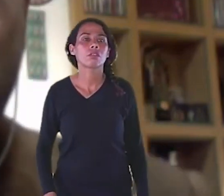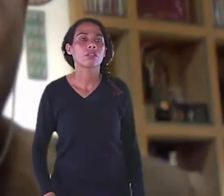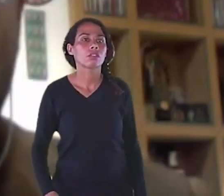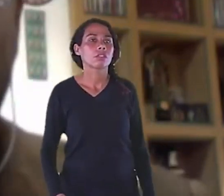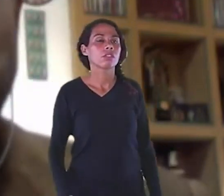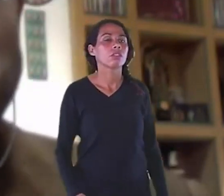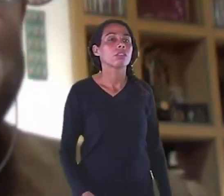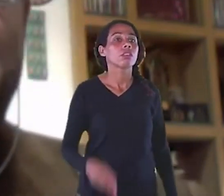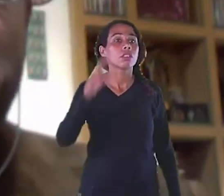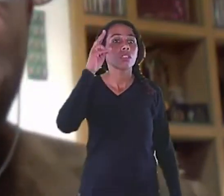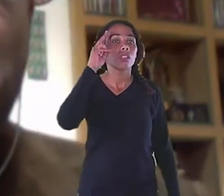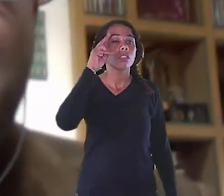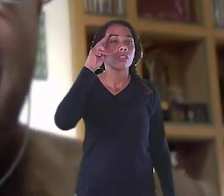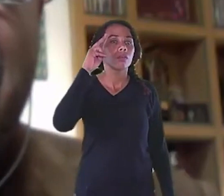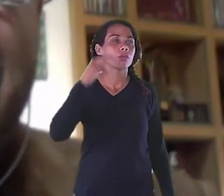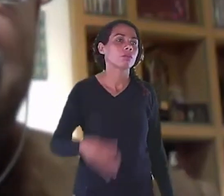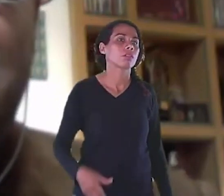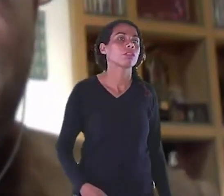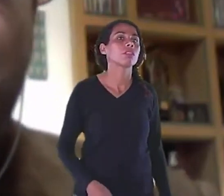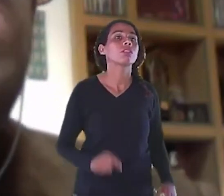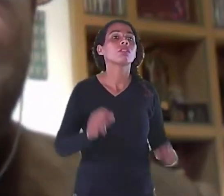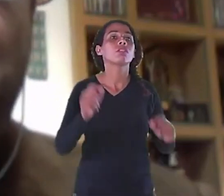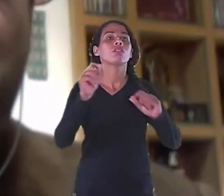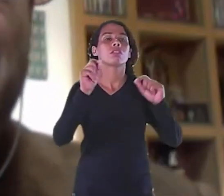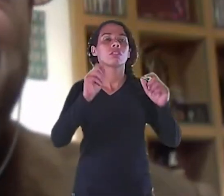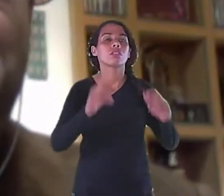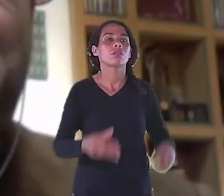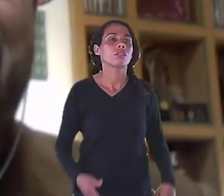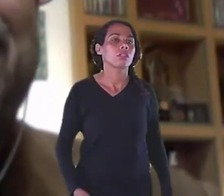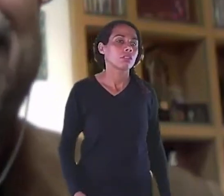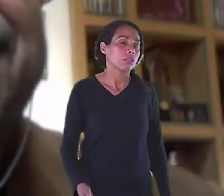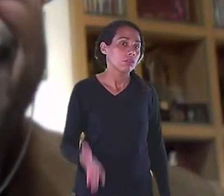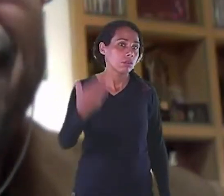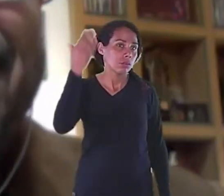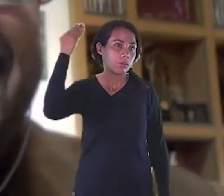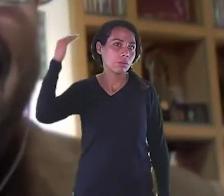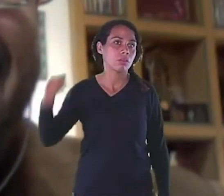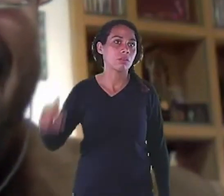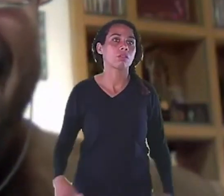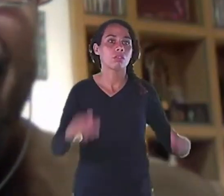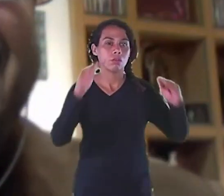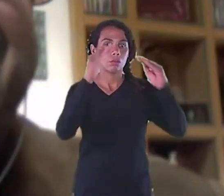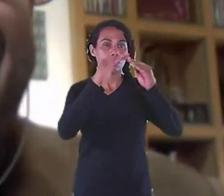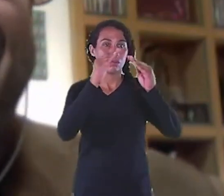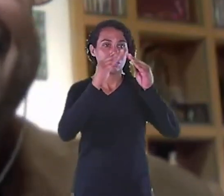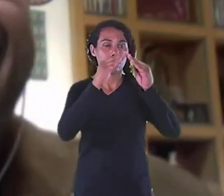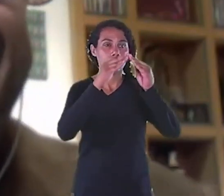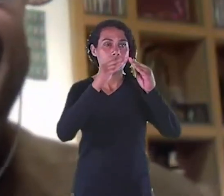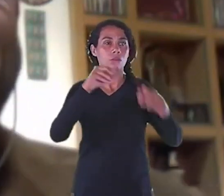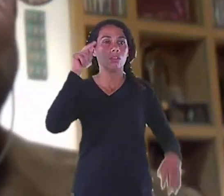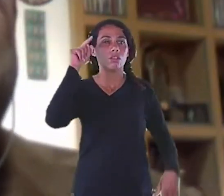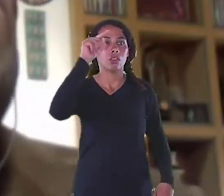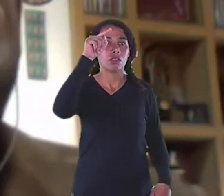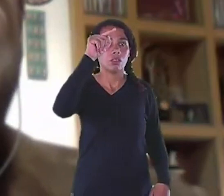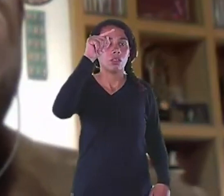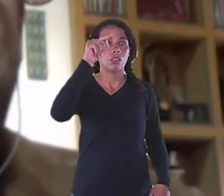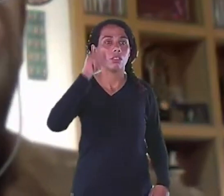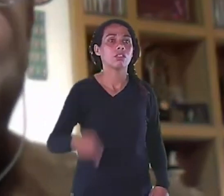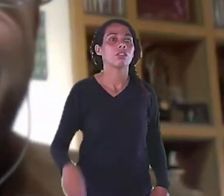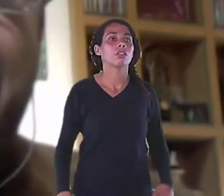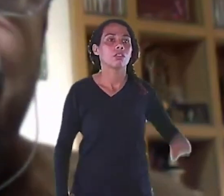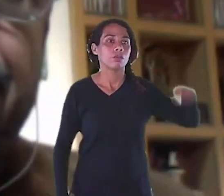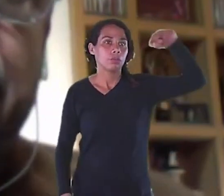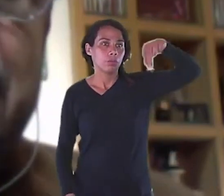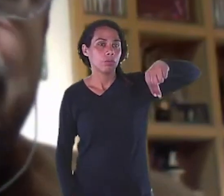Olha que loucura Os nazistas fecharam A escola Barraus Porque ela tinha Professores estrangeiros Esse cabelo E elas